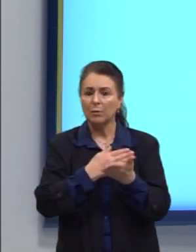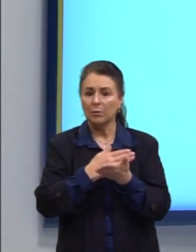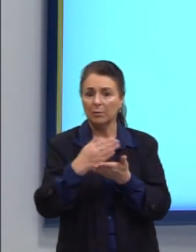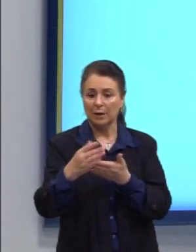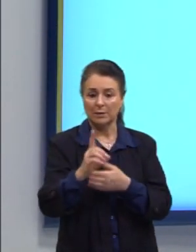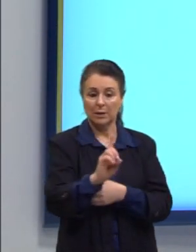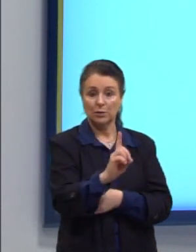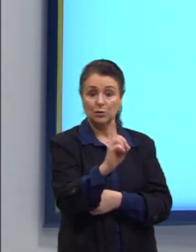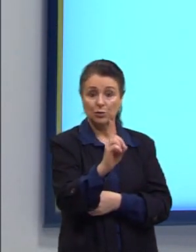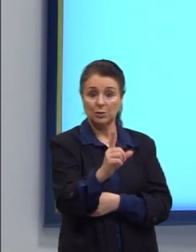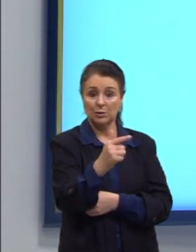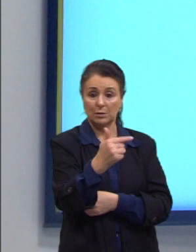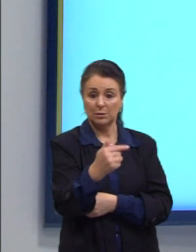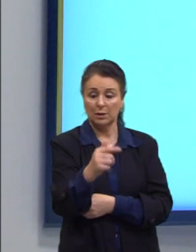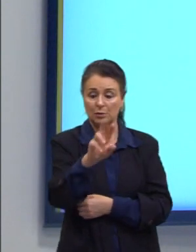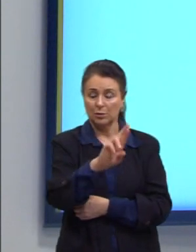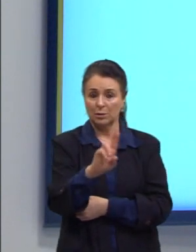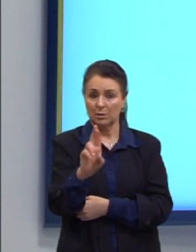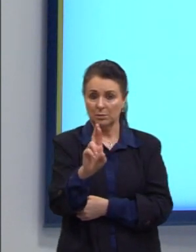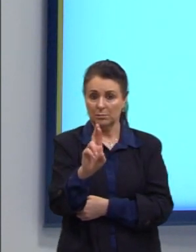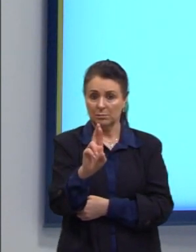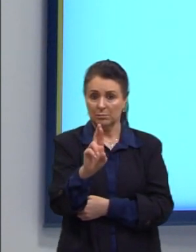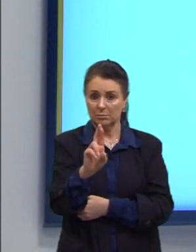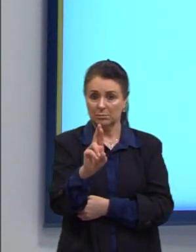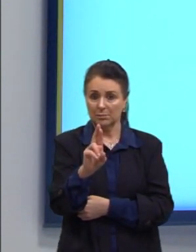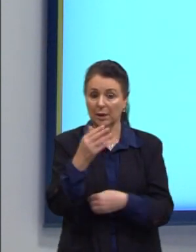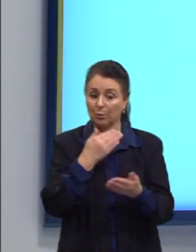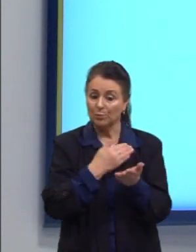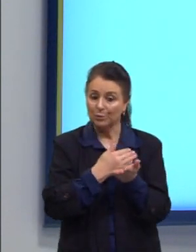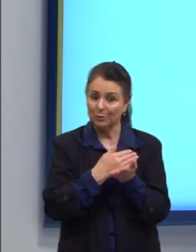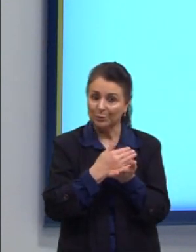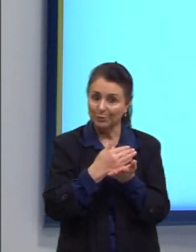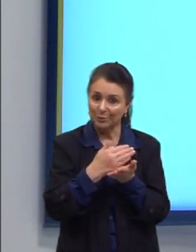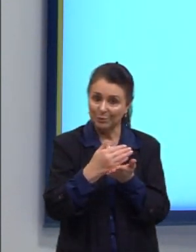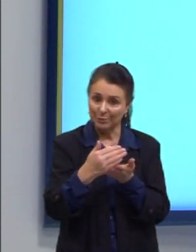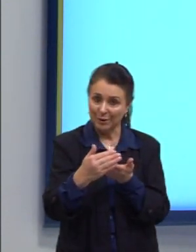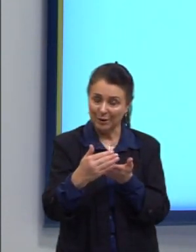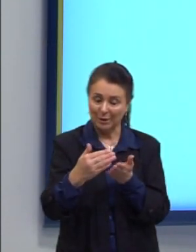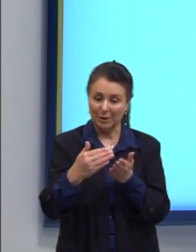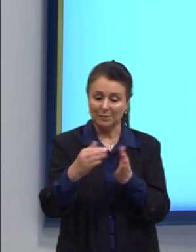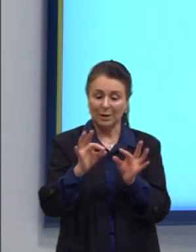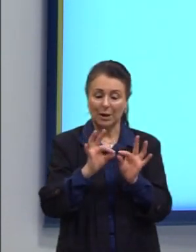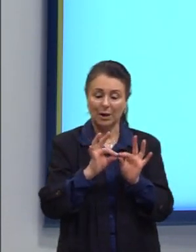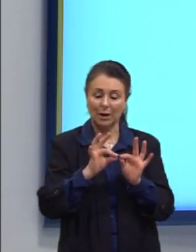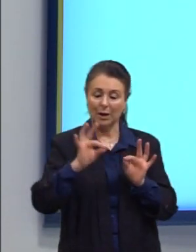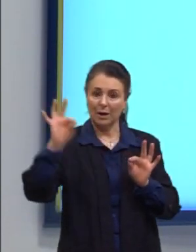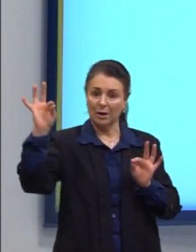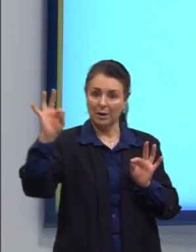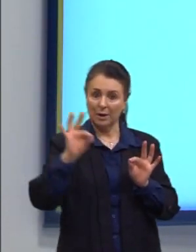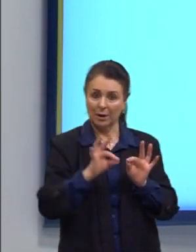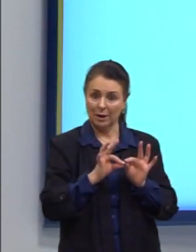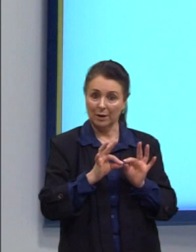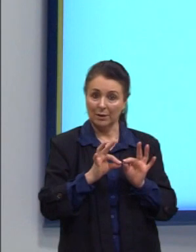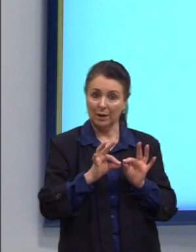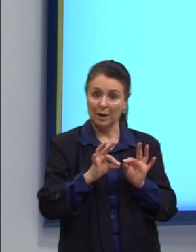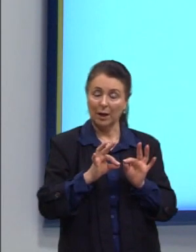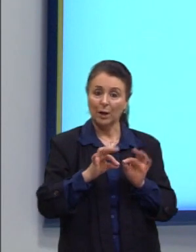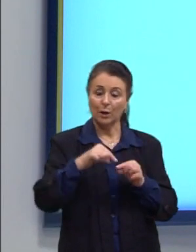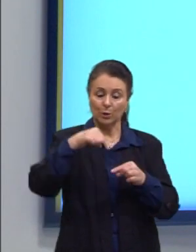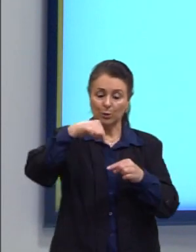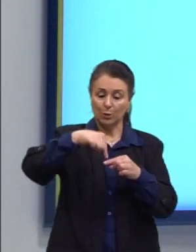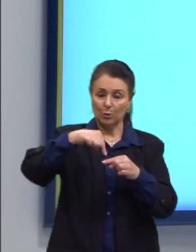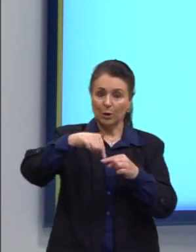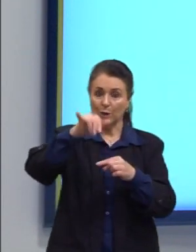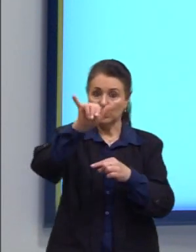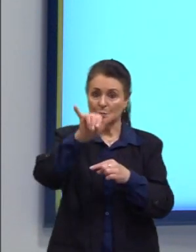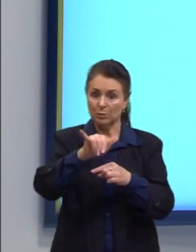em 17 reais, seria o ponto que a nossa reta cruzaria, o eixo Y. A gente sabe que esse valor é o do